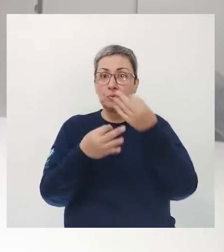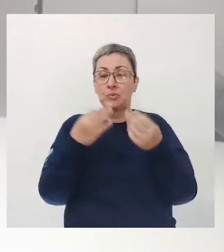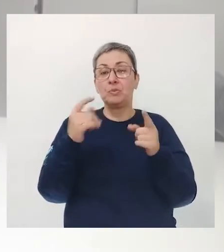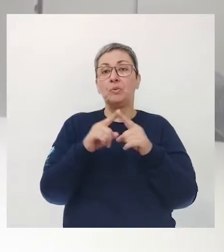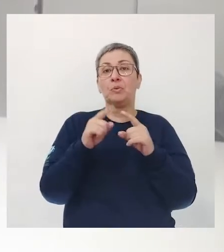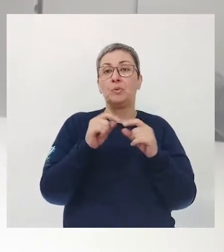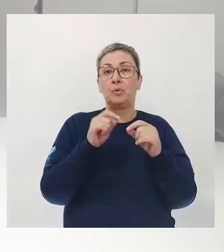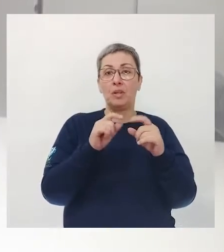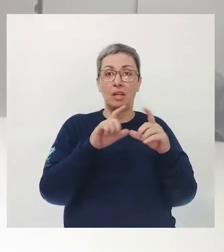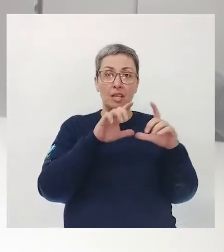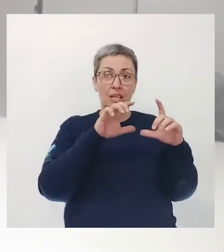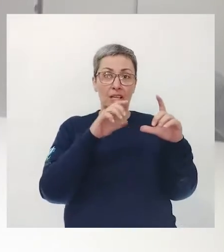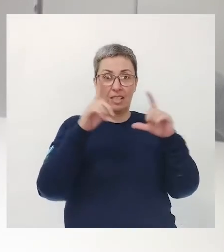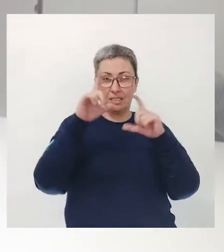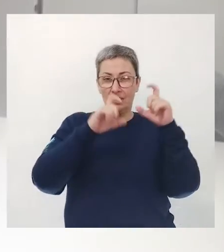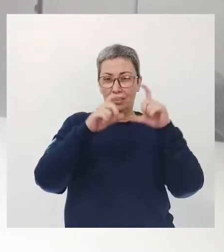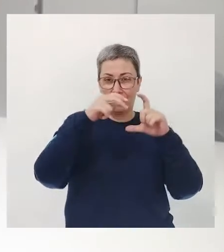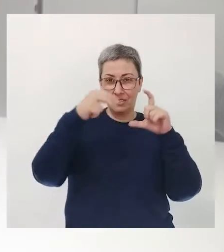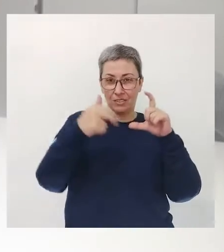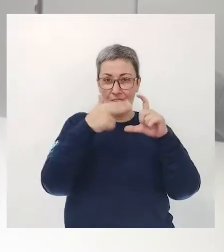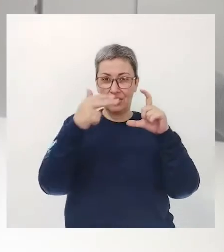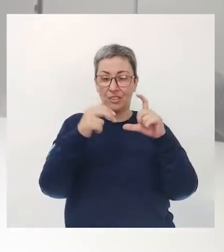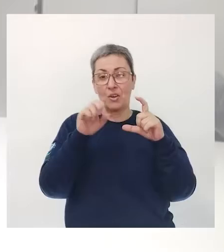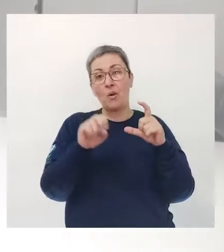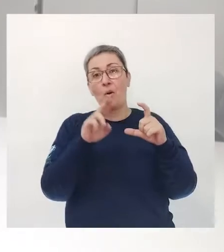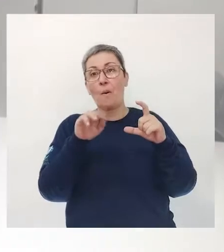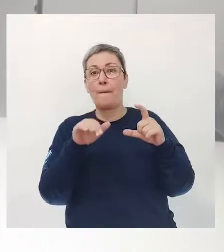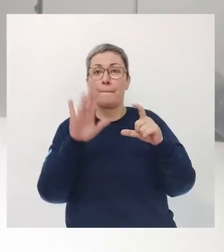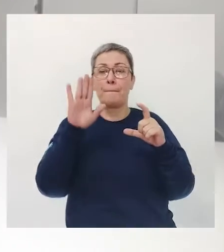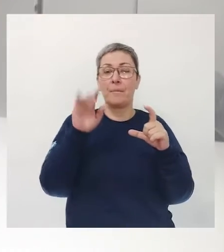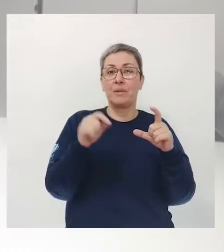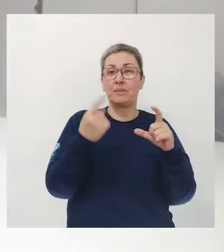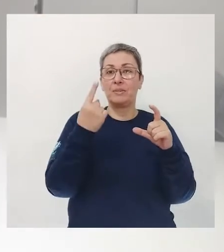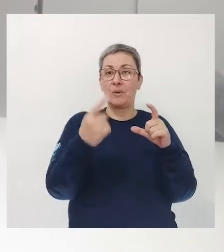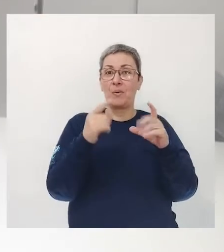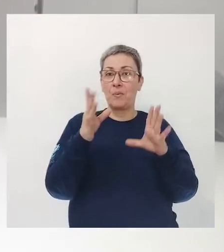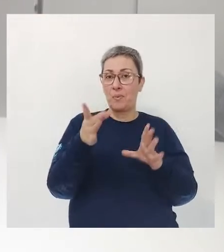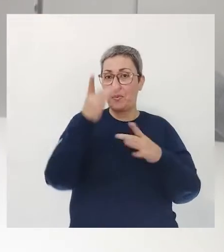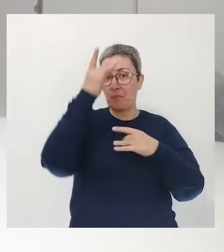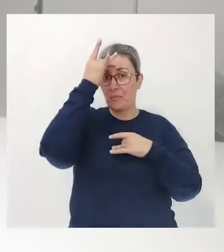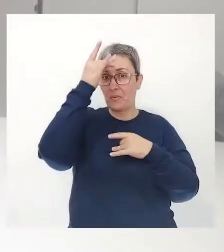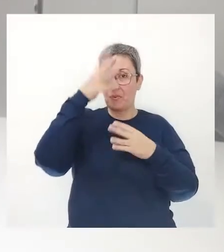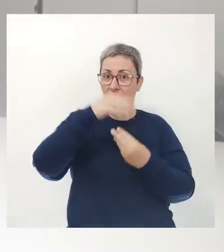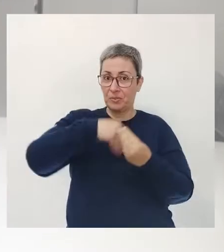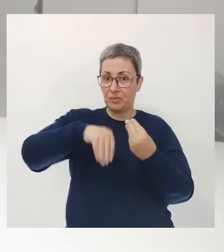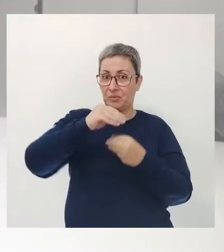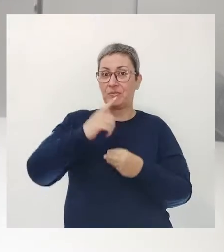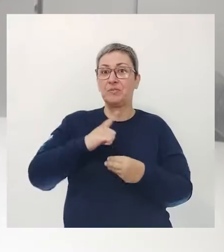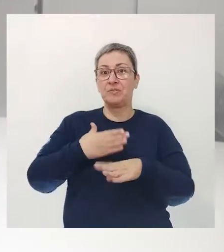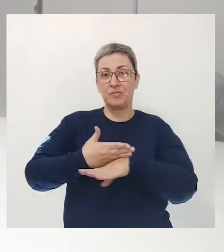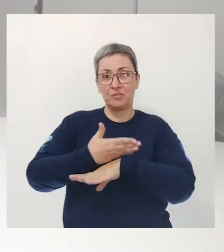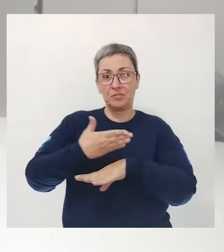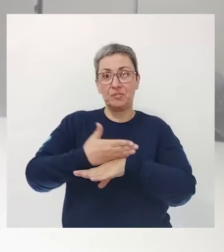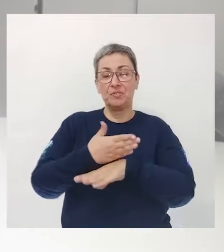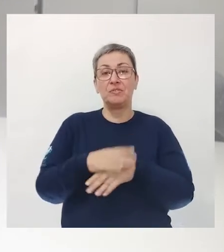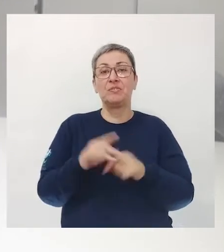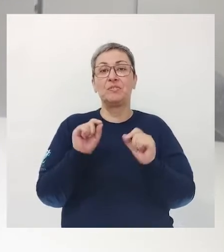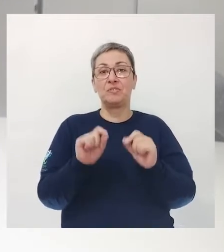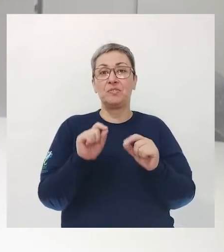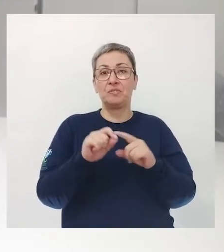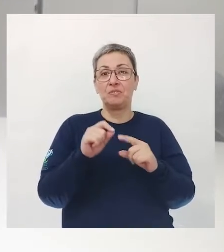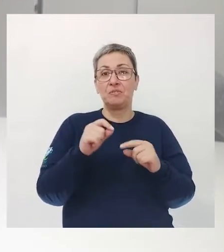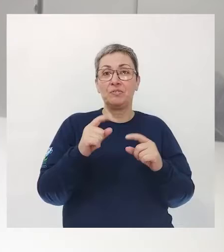de caricatura, uma ou mais personagens envolvidas, né?